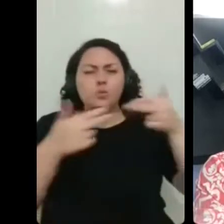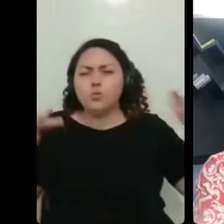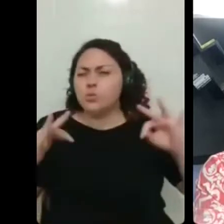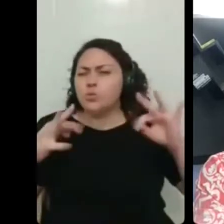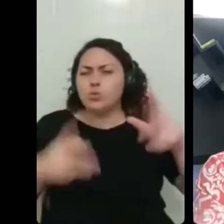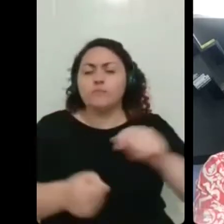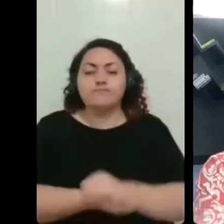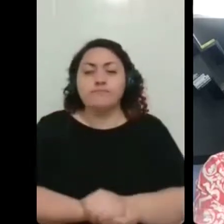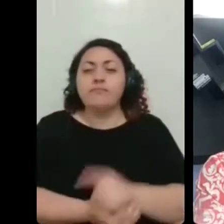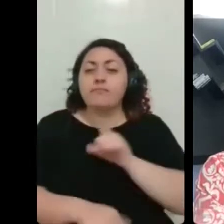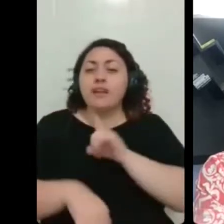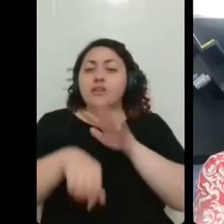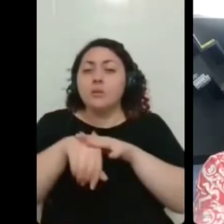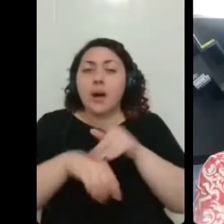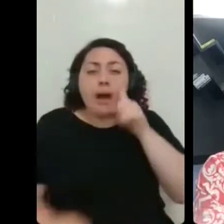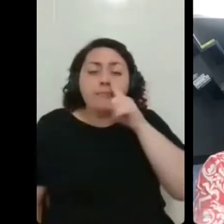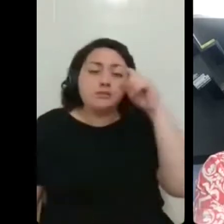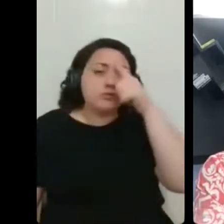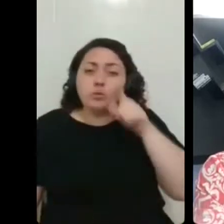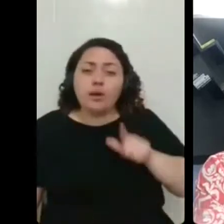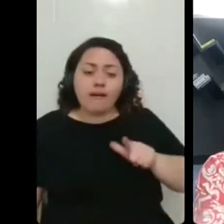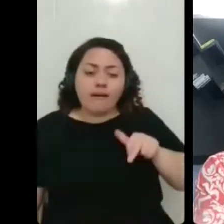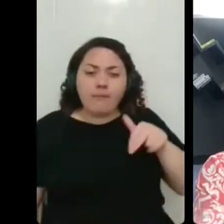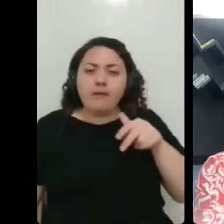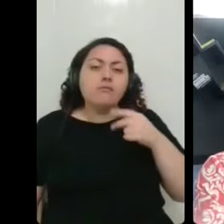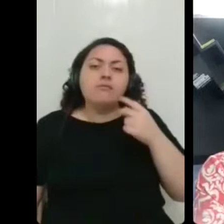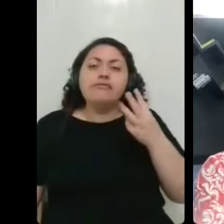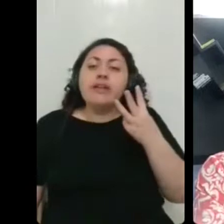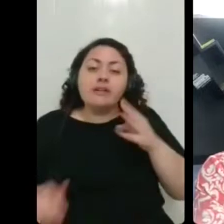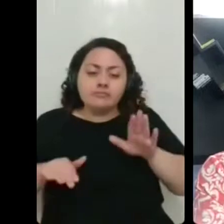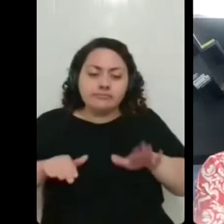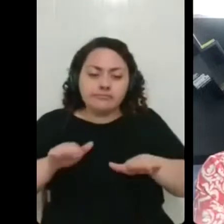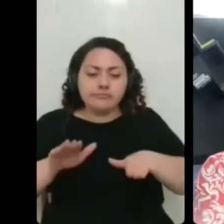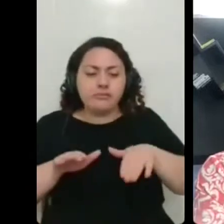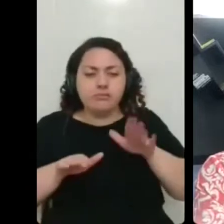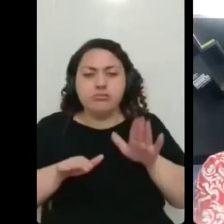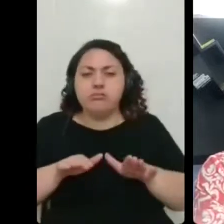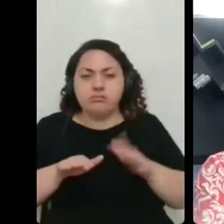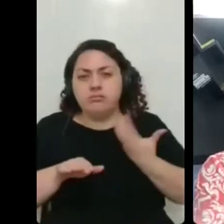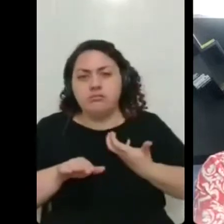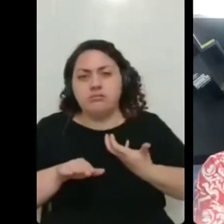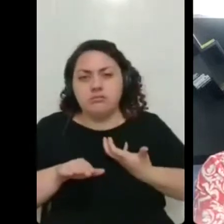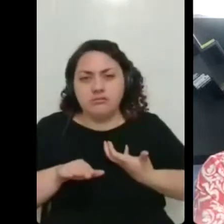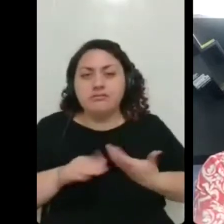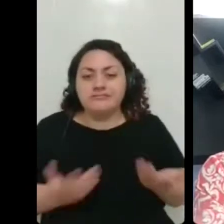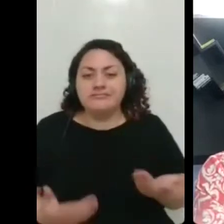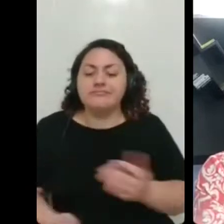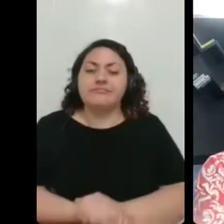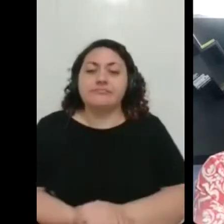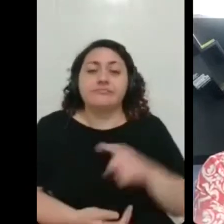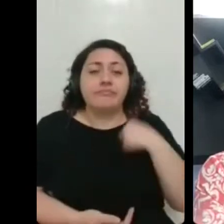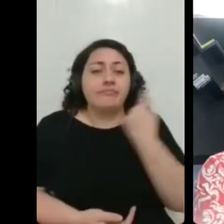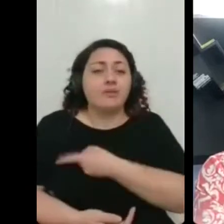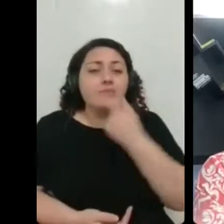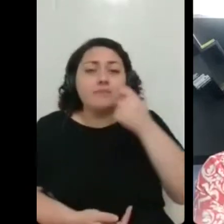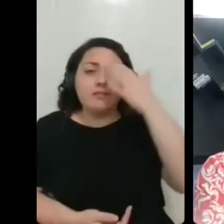difícil para caminhar sabe? dá três passos para sabe? e eu acho que o que a gente tem que entender é que tudo é novo agora